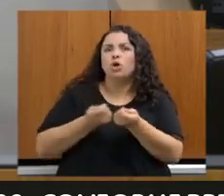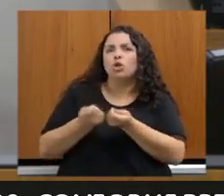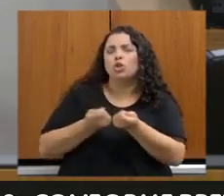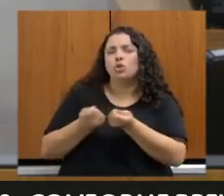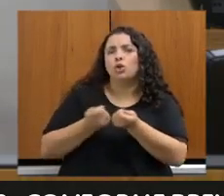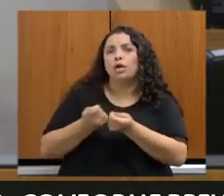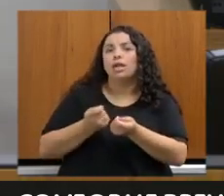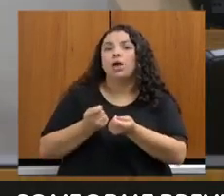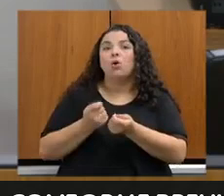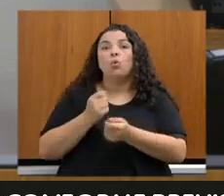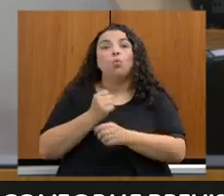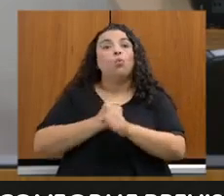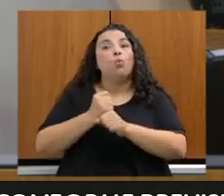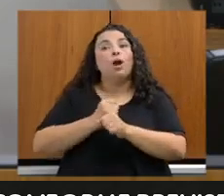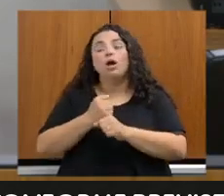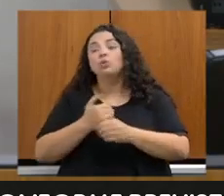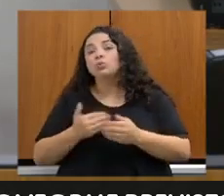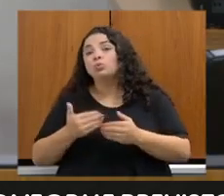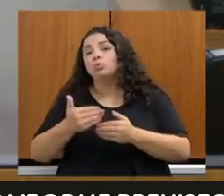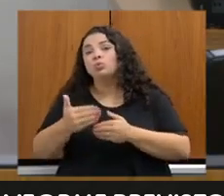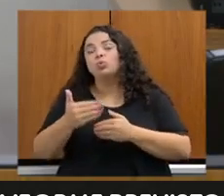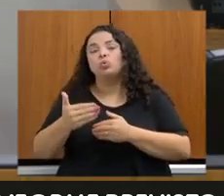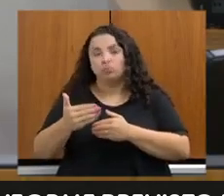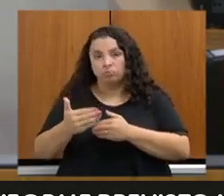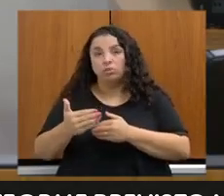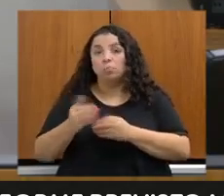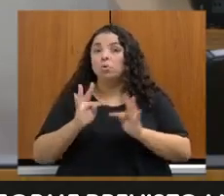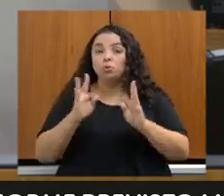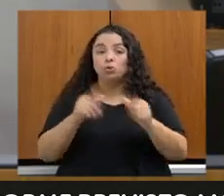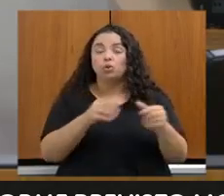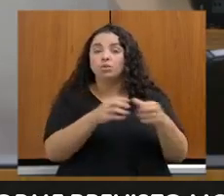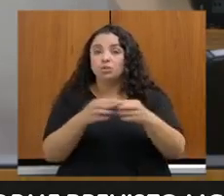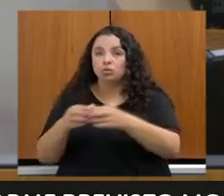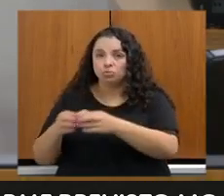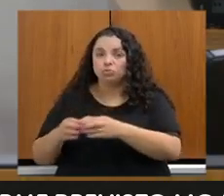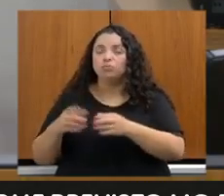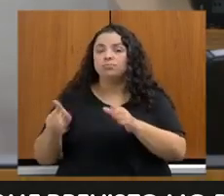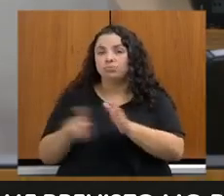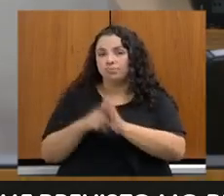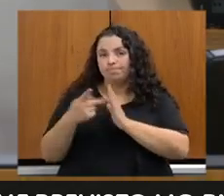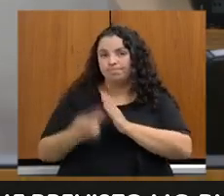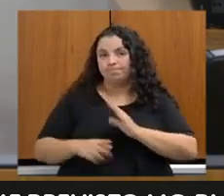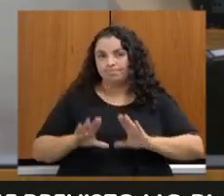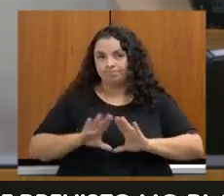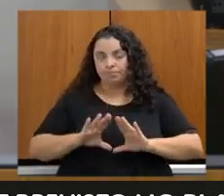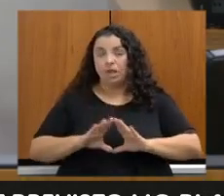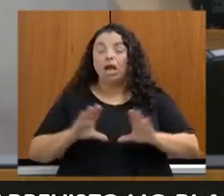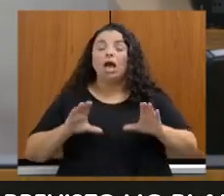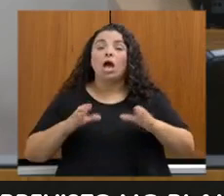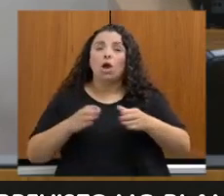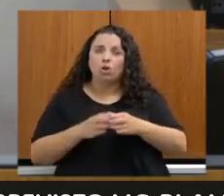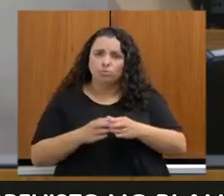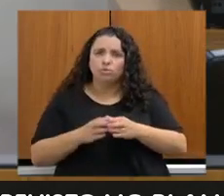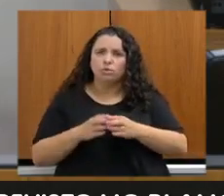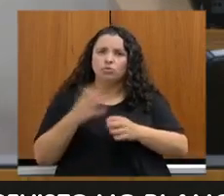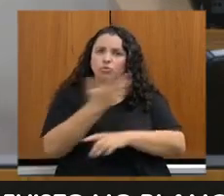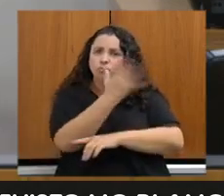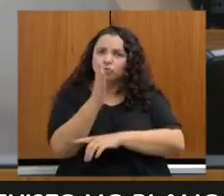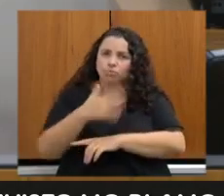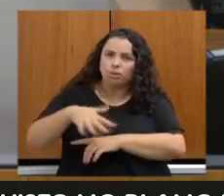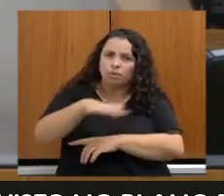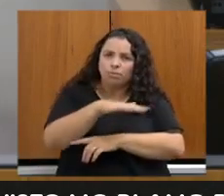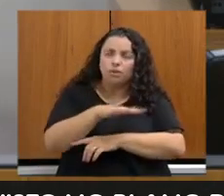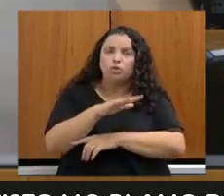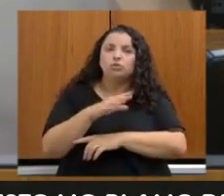comissões permanentes nessa Casa. A Comissão de Meio Ambiente e Desenvolvimento Sustentável, por sua vez, aprovou todo esse